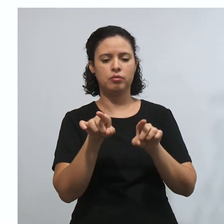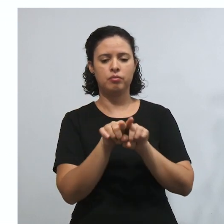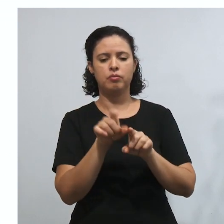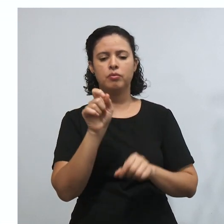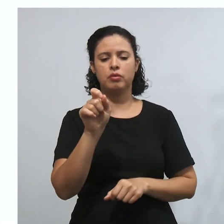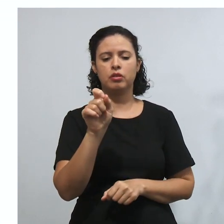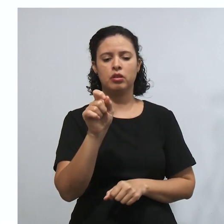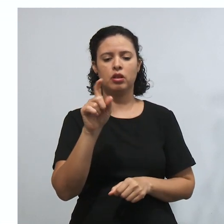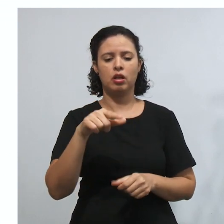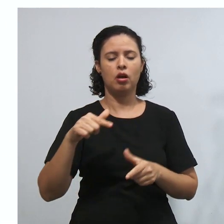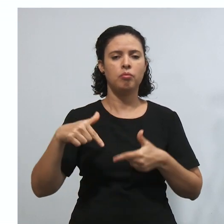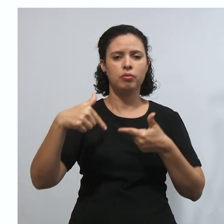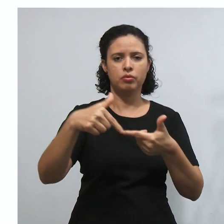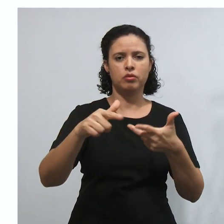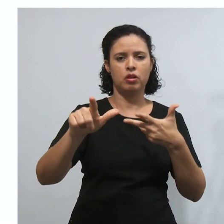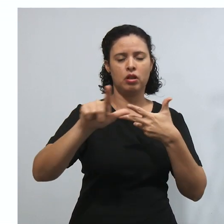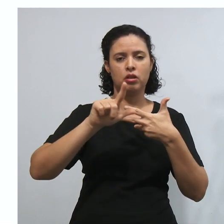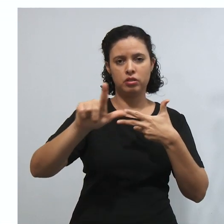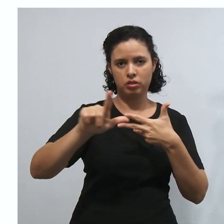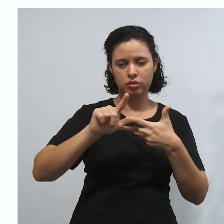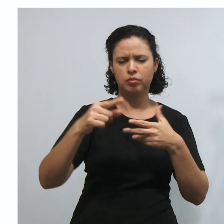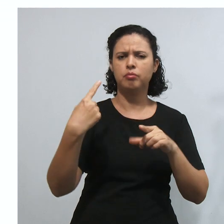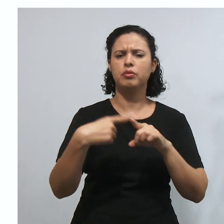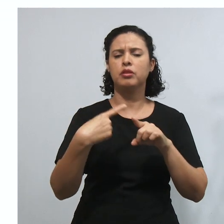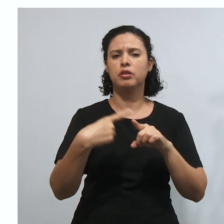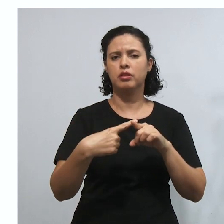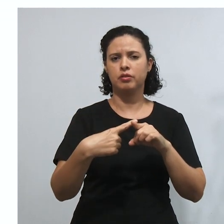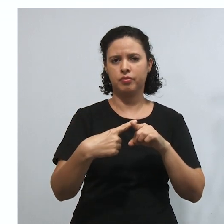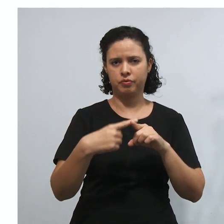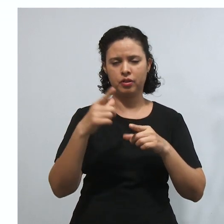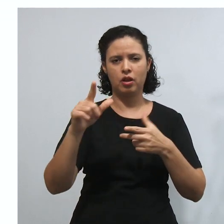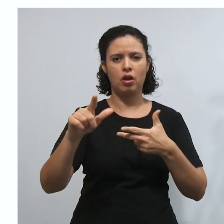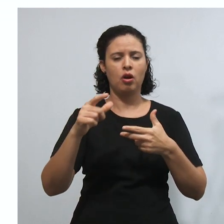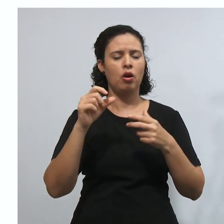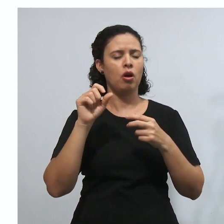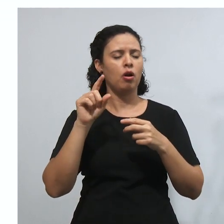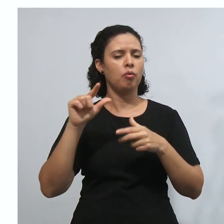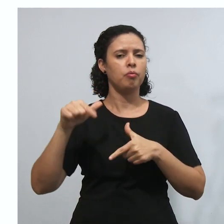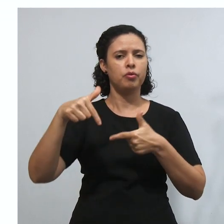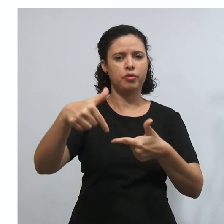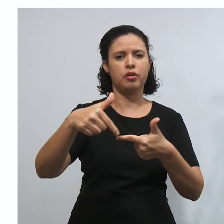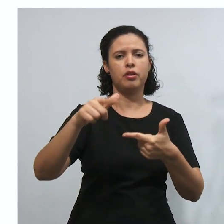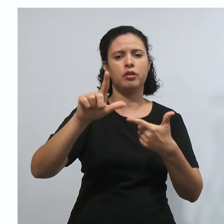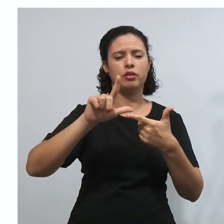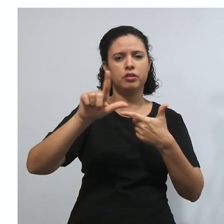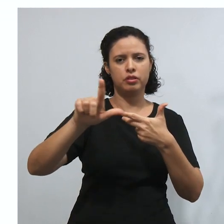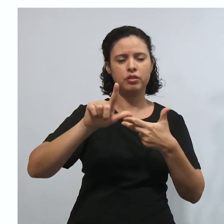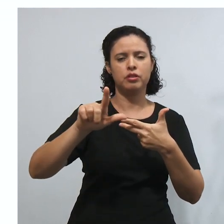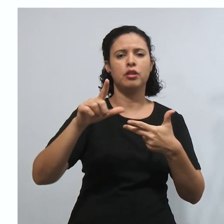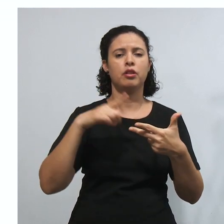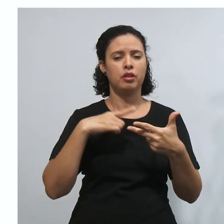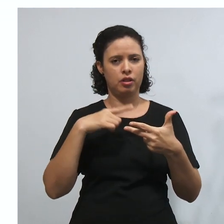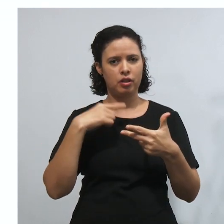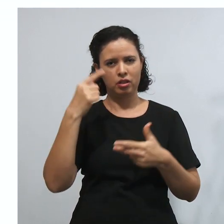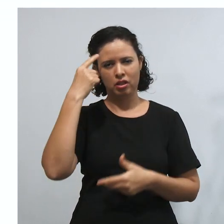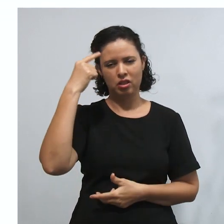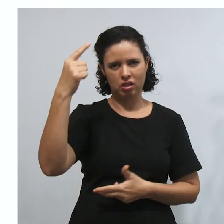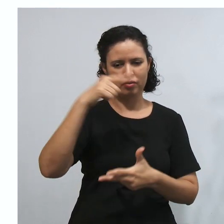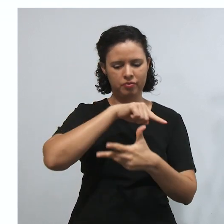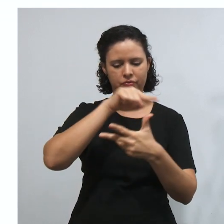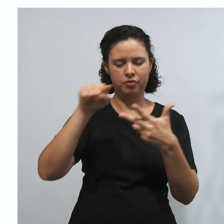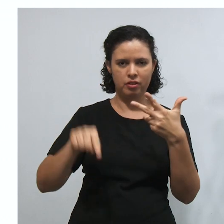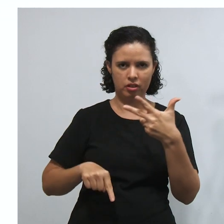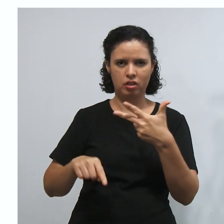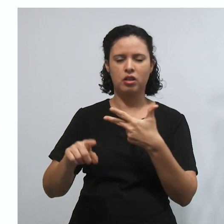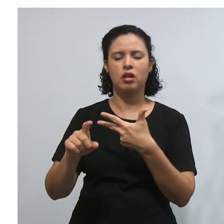vincula o poder legislativo, por quê? O poder legislativo, nós temos lá a separação dos poderes, né,